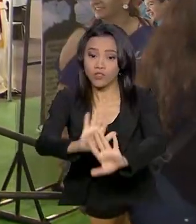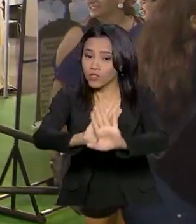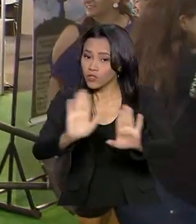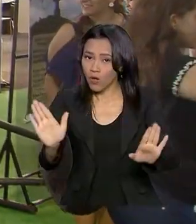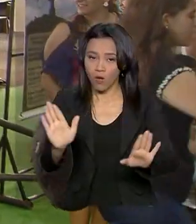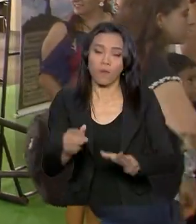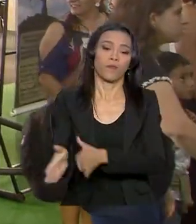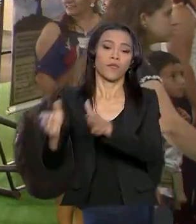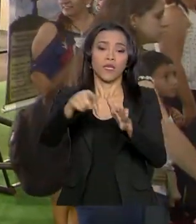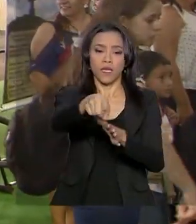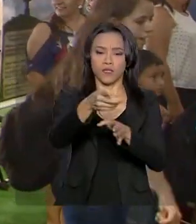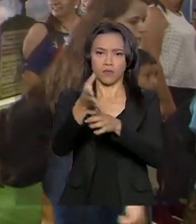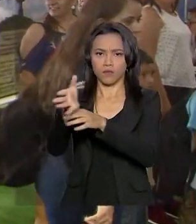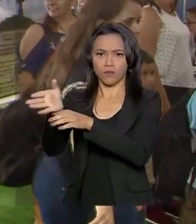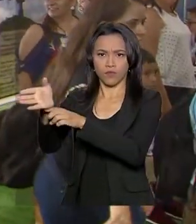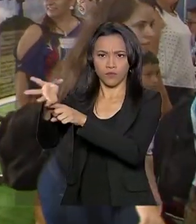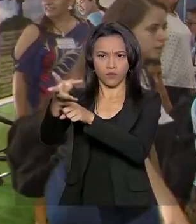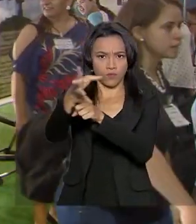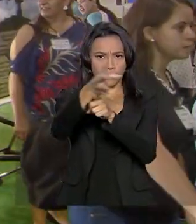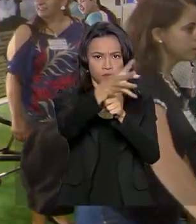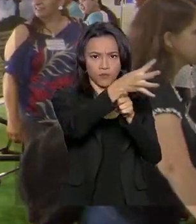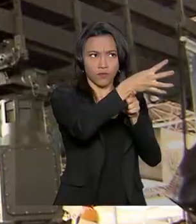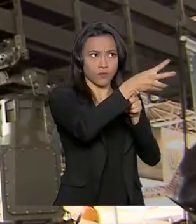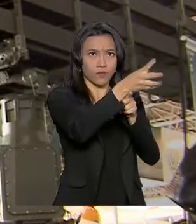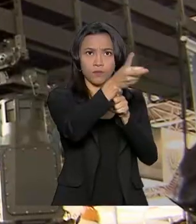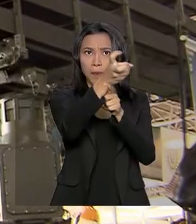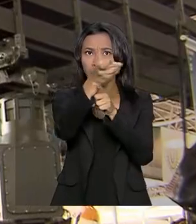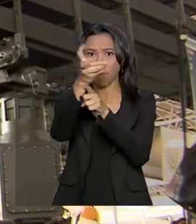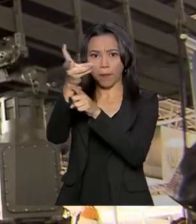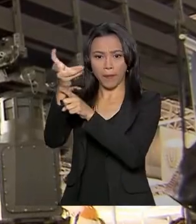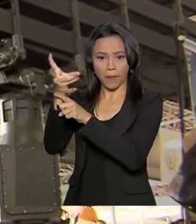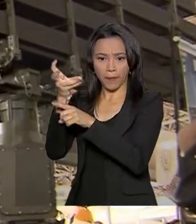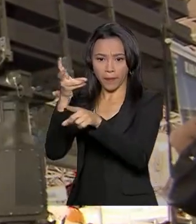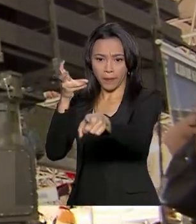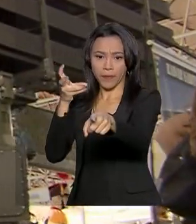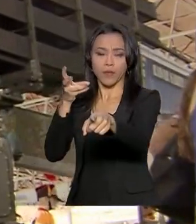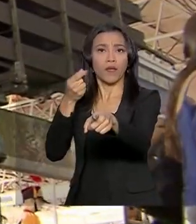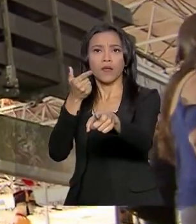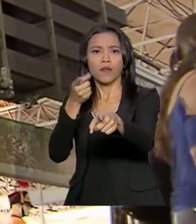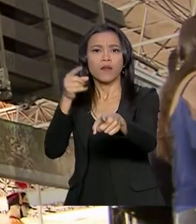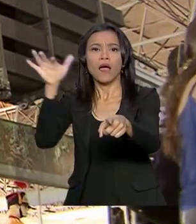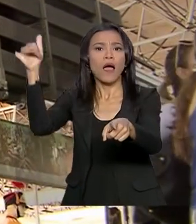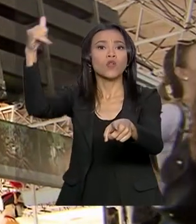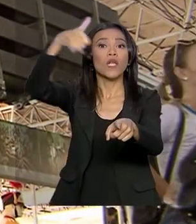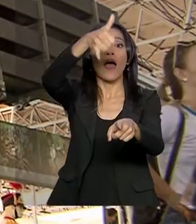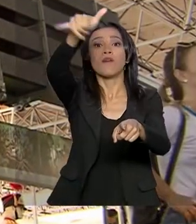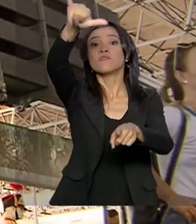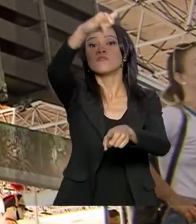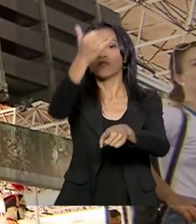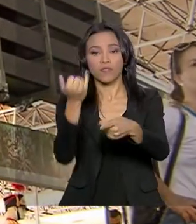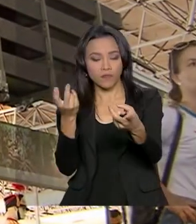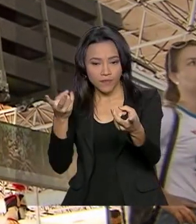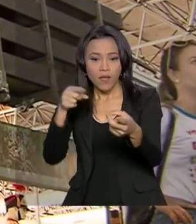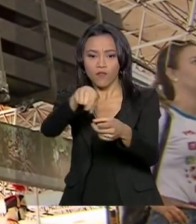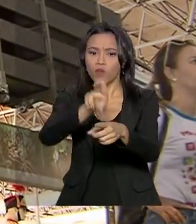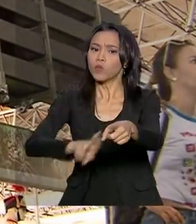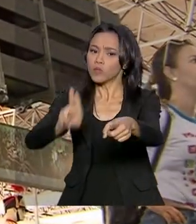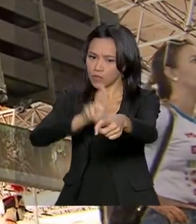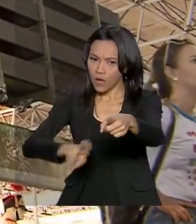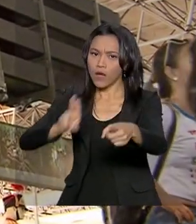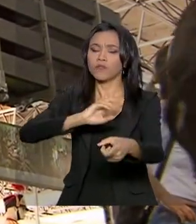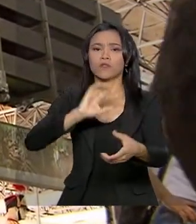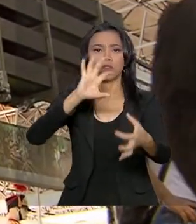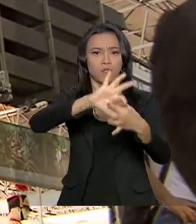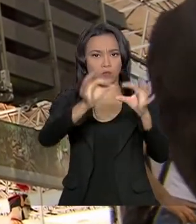radar, que detecta aeronaves suspeitas em áreas de grandes multidões, usado nas Olimpíadas do Rio